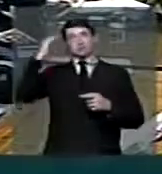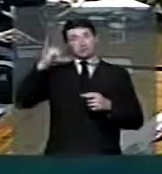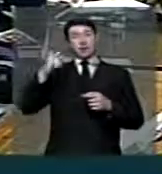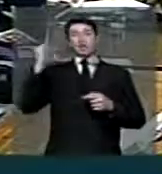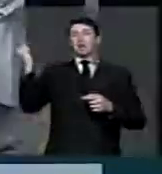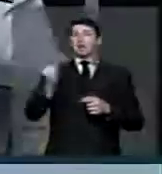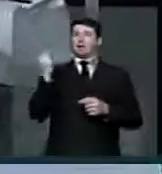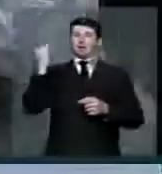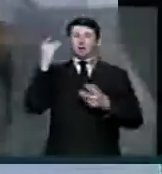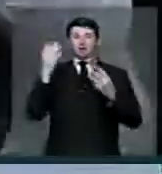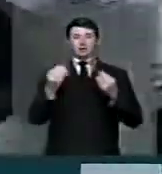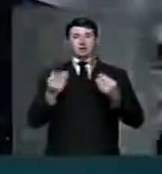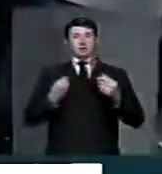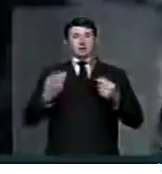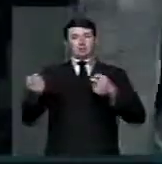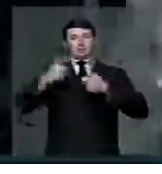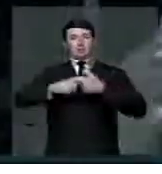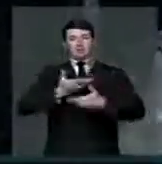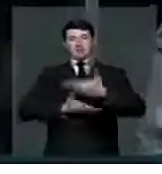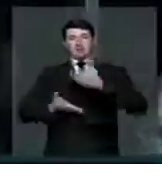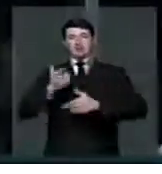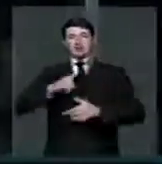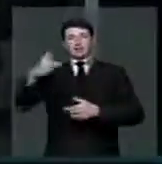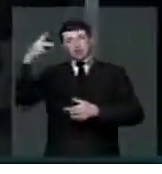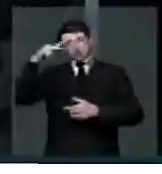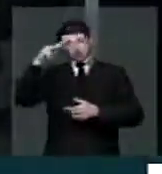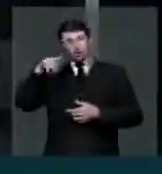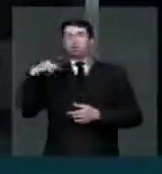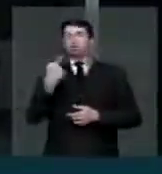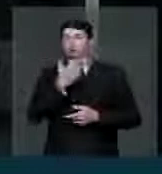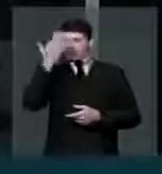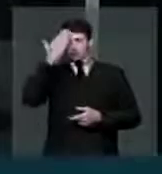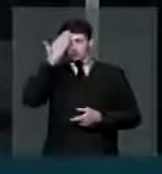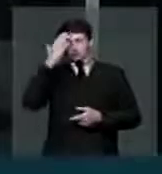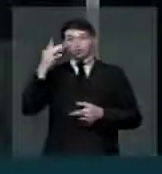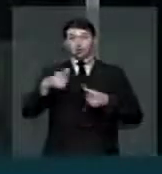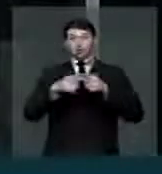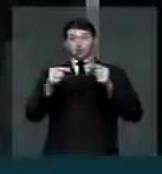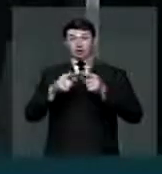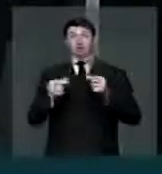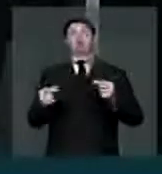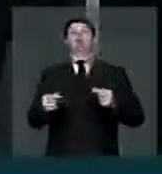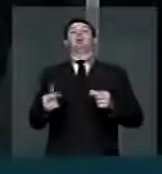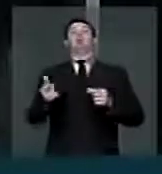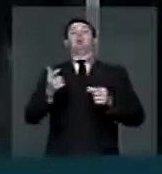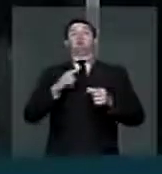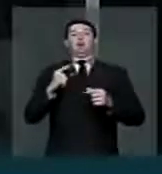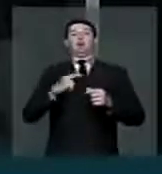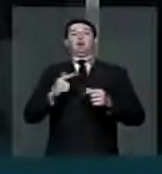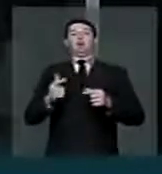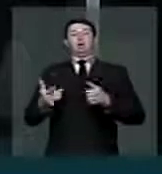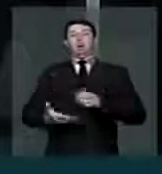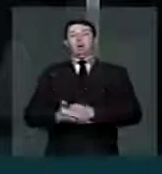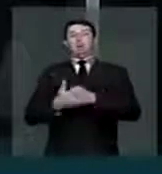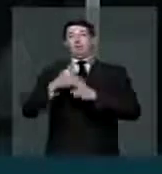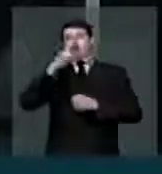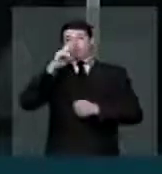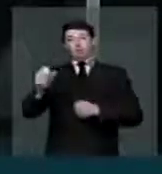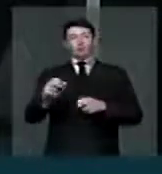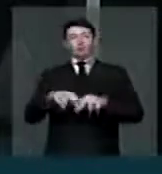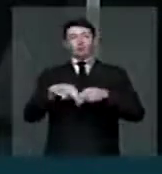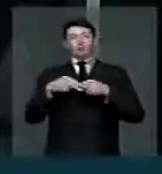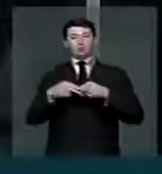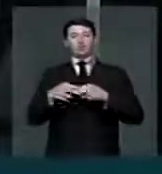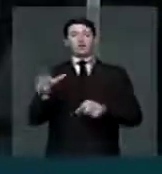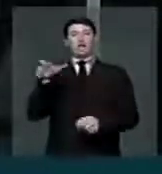importante é esta parceria histórica. Todos nós sabemos que o Japão teve uma contribuição através da sua